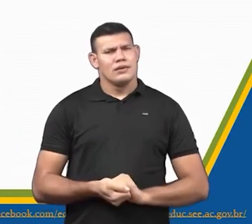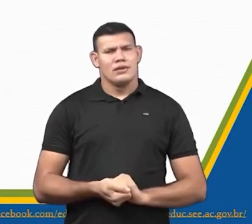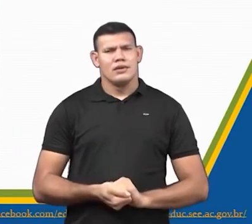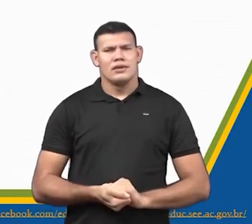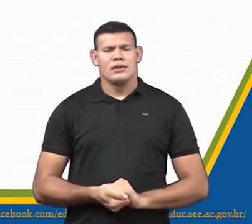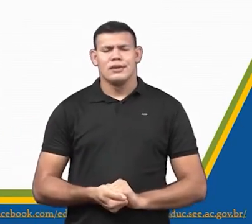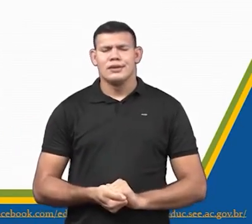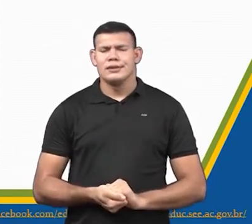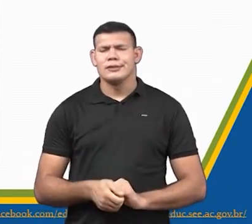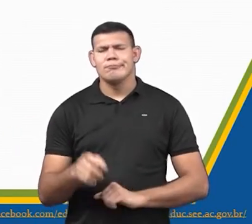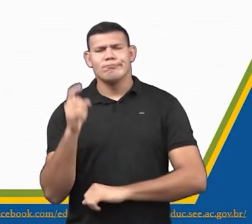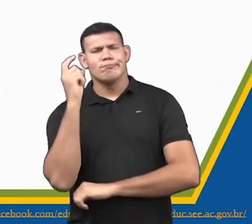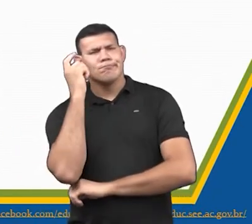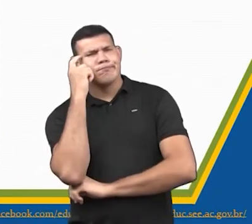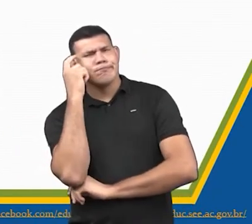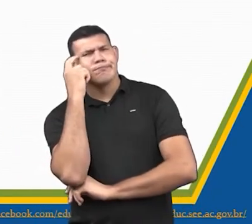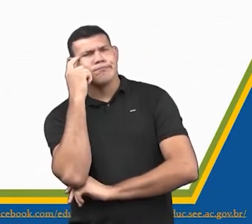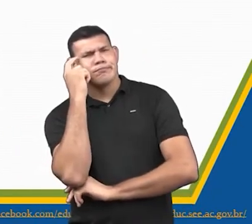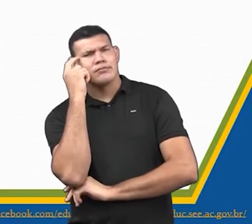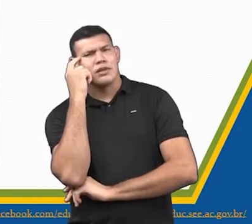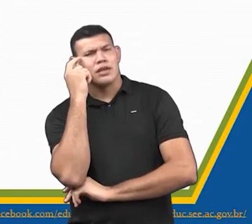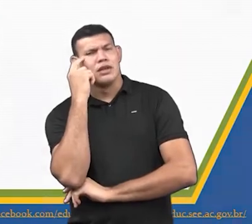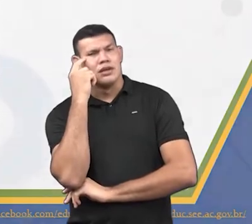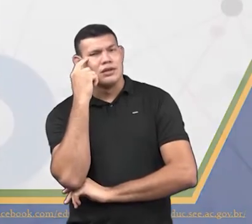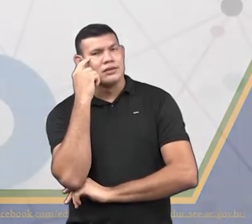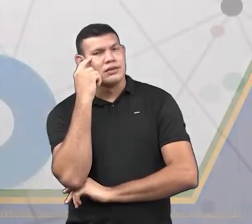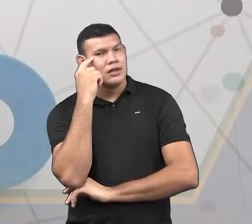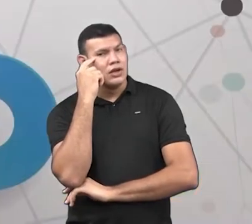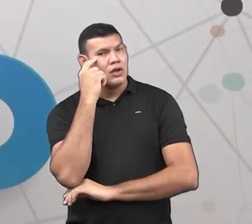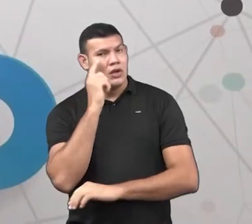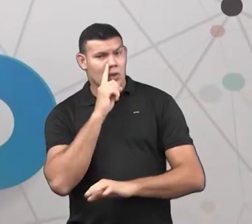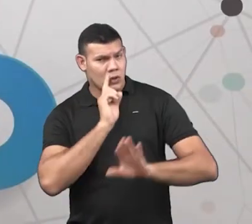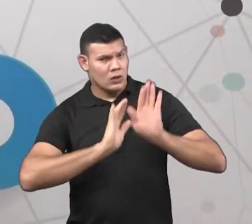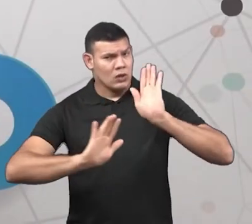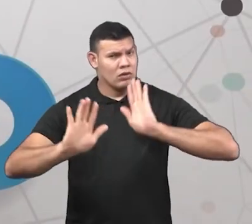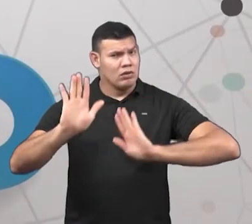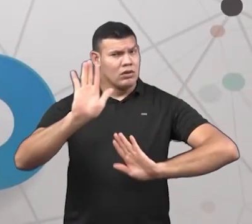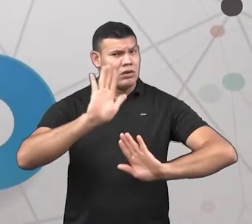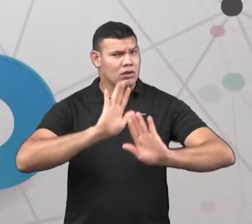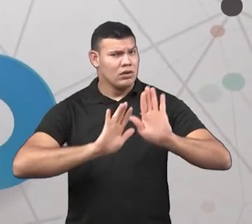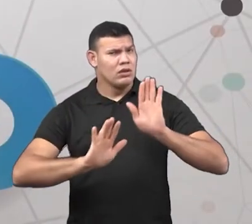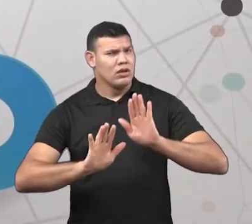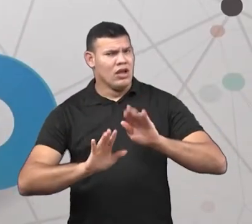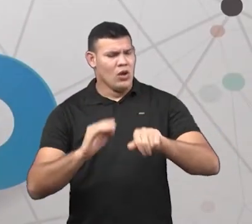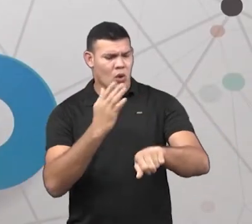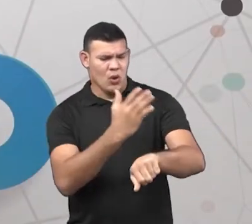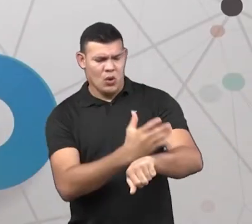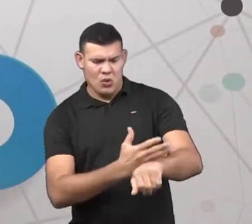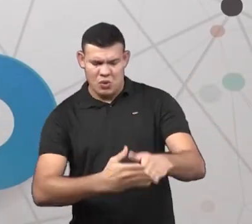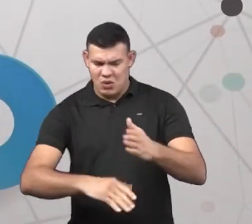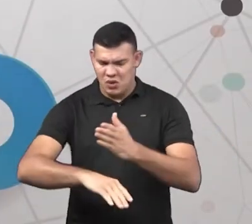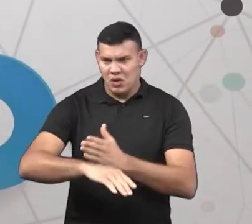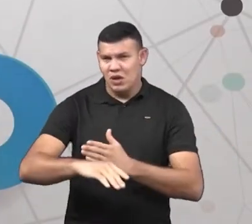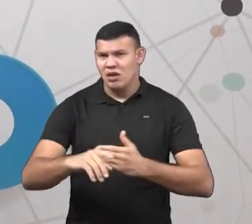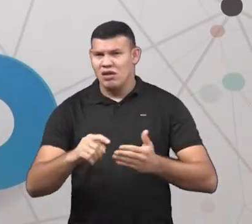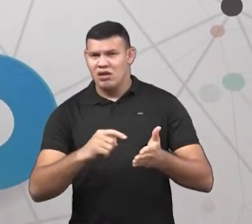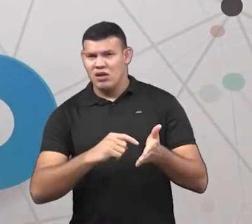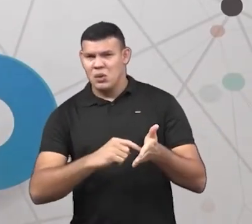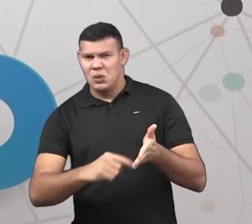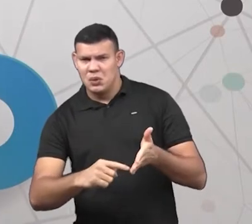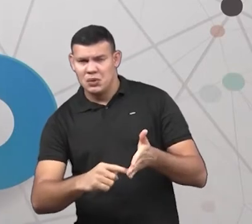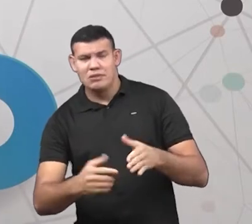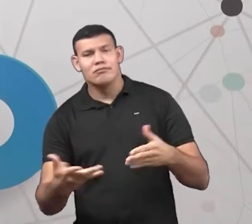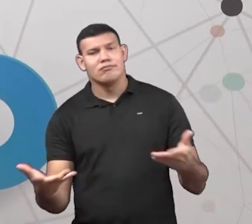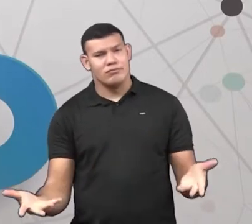O que será que eu jogo aí? Esse nós temos que ter mais cuidado ainda, porque você pode se machucar, ok? Os